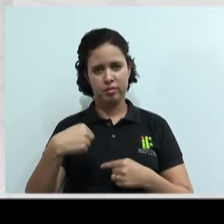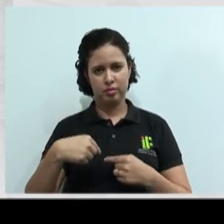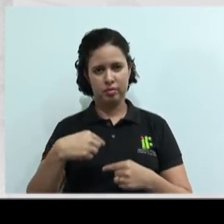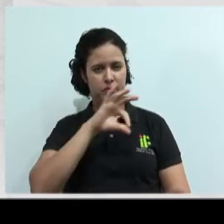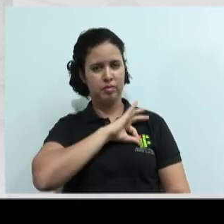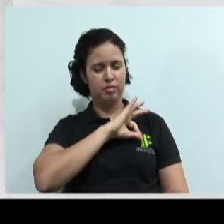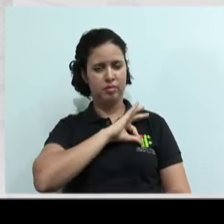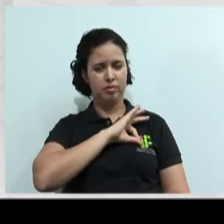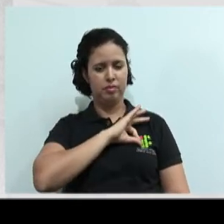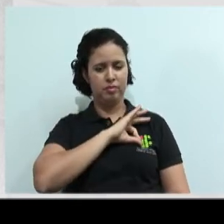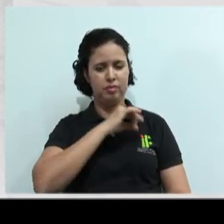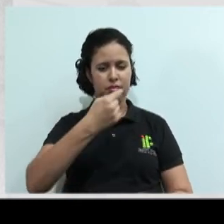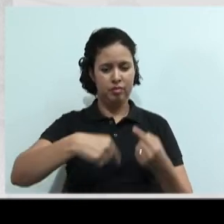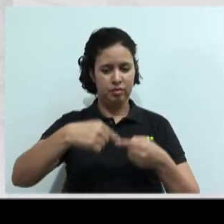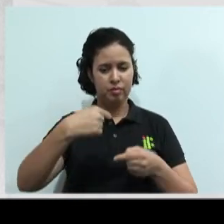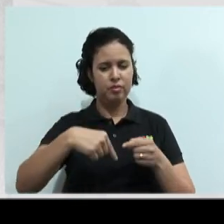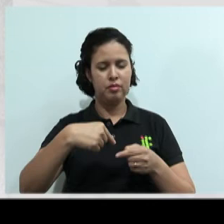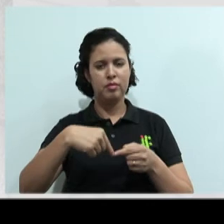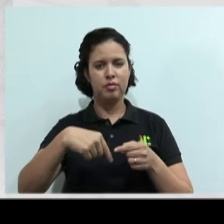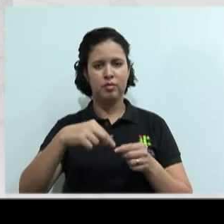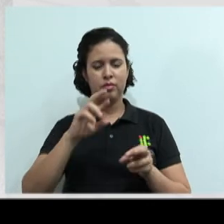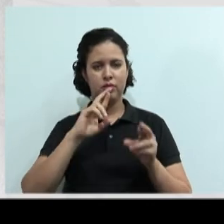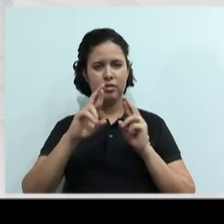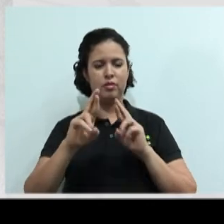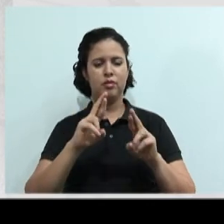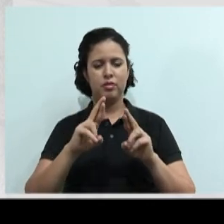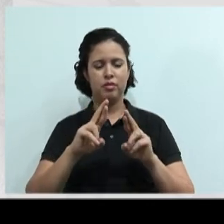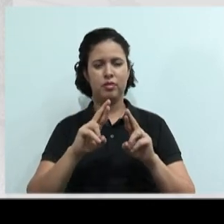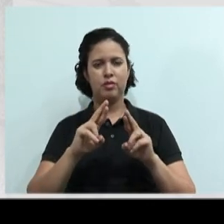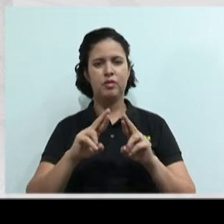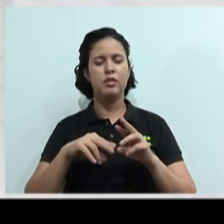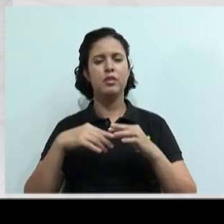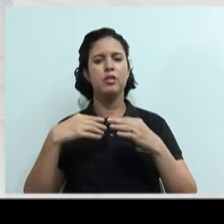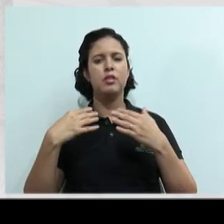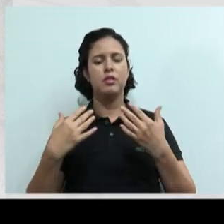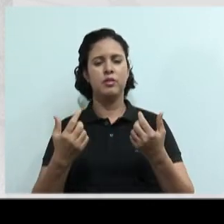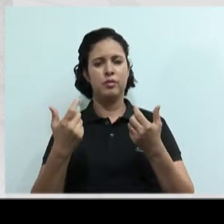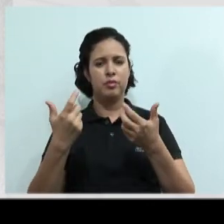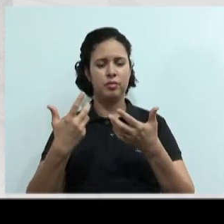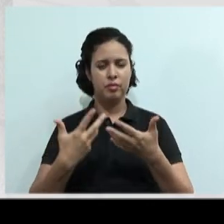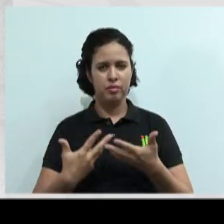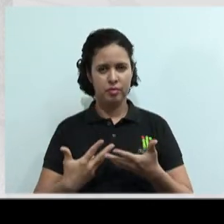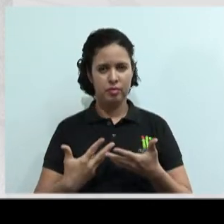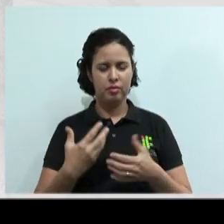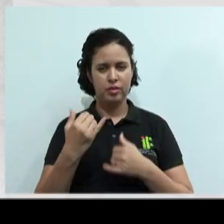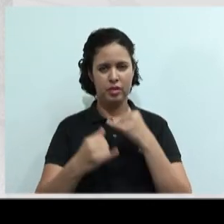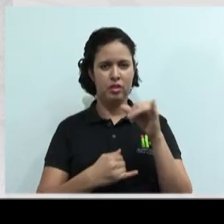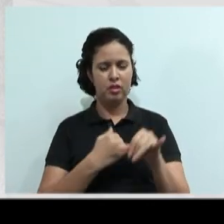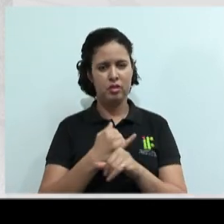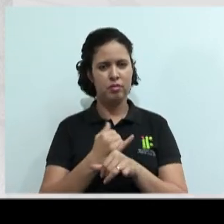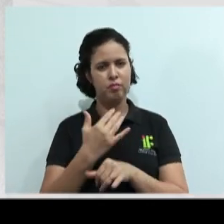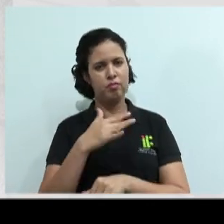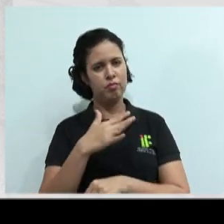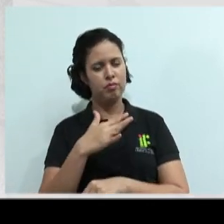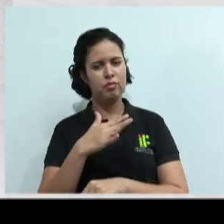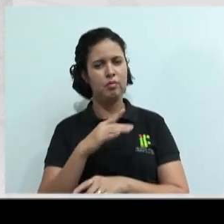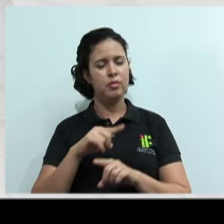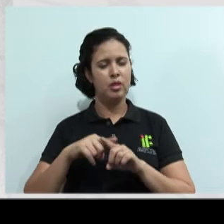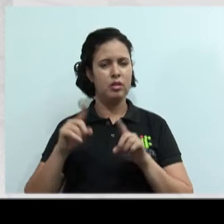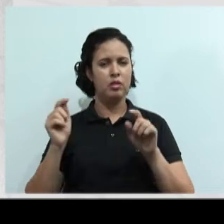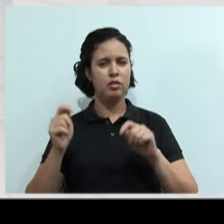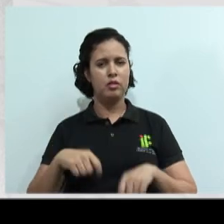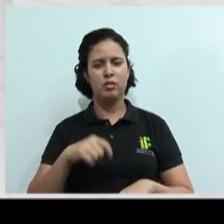Escola, Francisca Martendal, né? Falou que a transmissão não tá muito lá boa. Mas também os alunos do distrito aí de